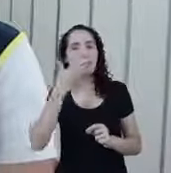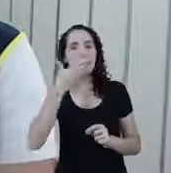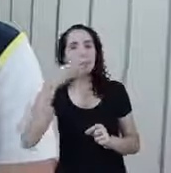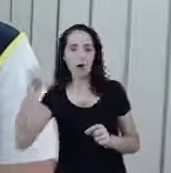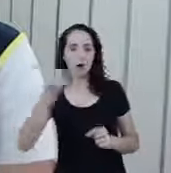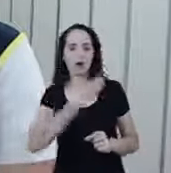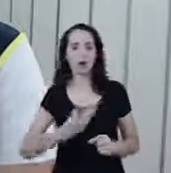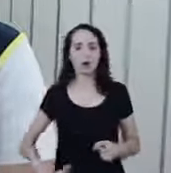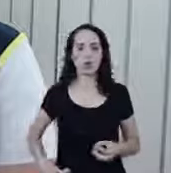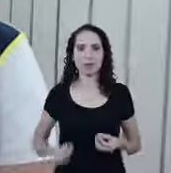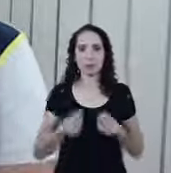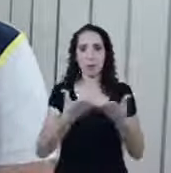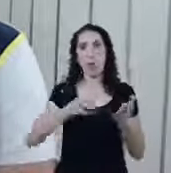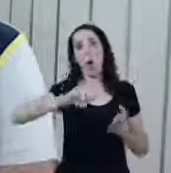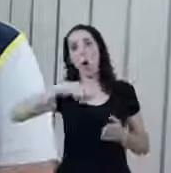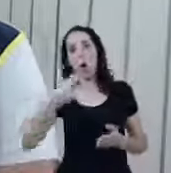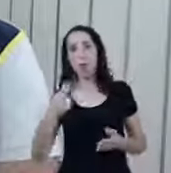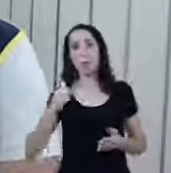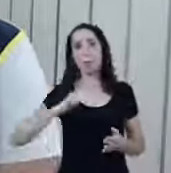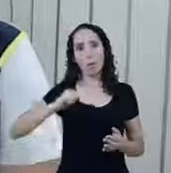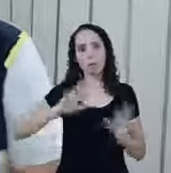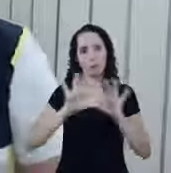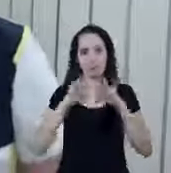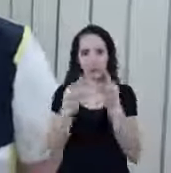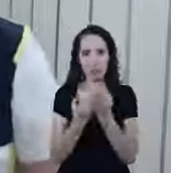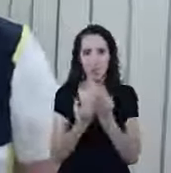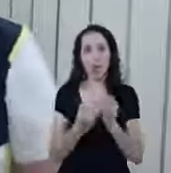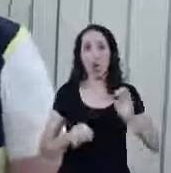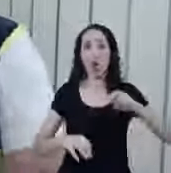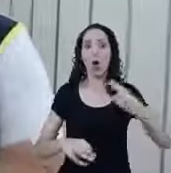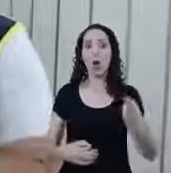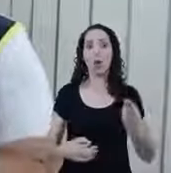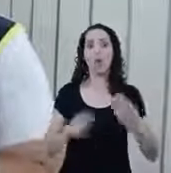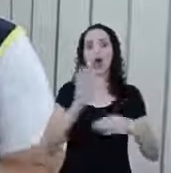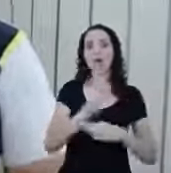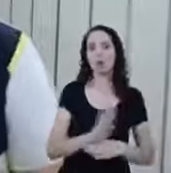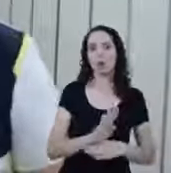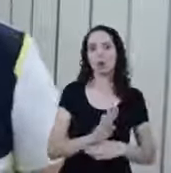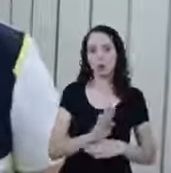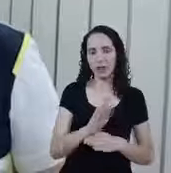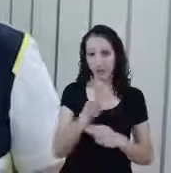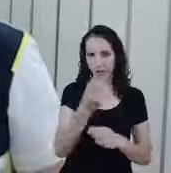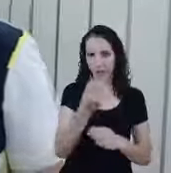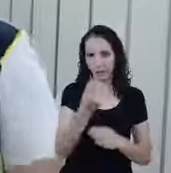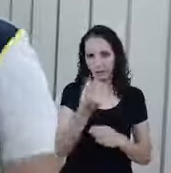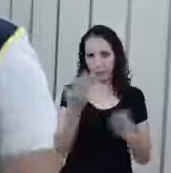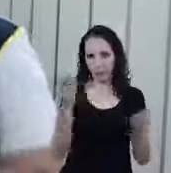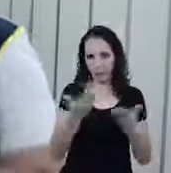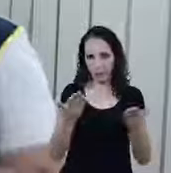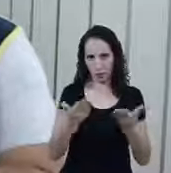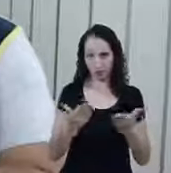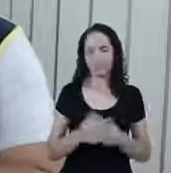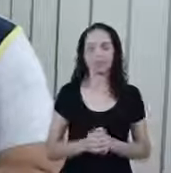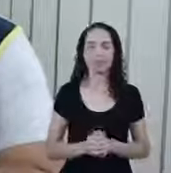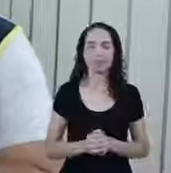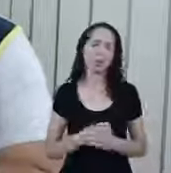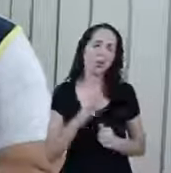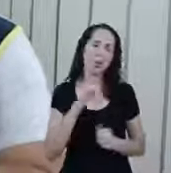pagamento Ou o bolsa família ou o auxílio emergencial Agora, eu não tenho inscrição de MEI Eu não tenho